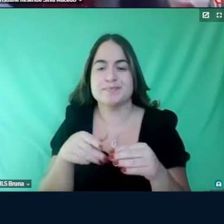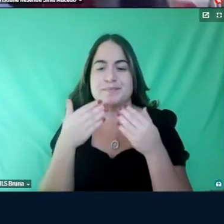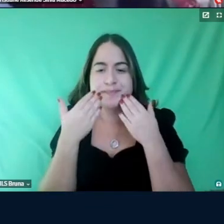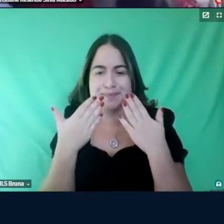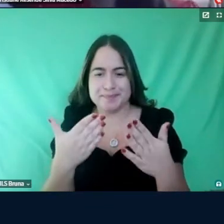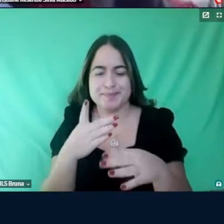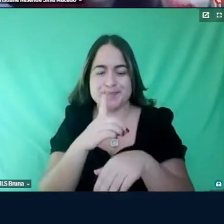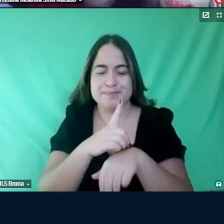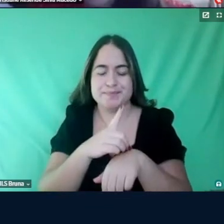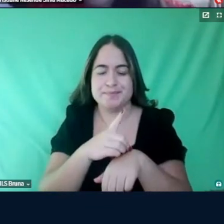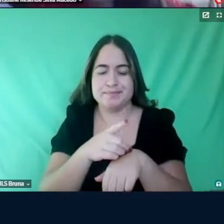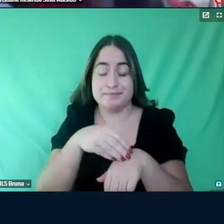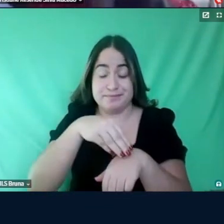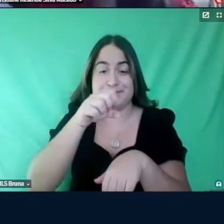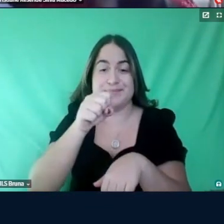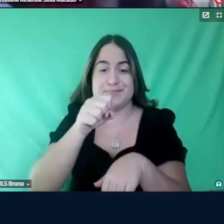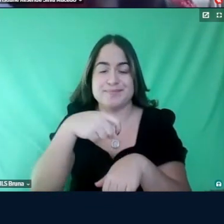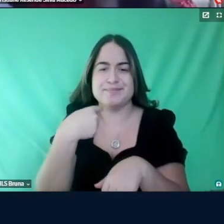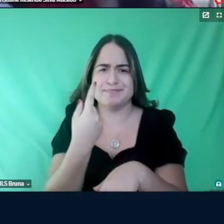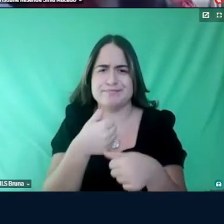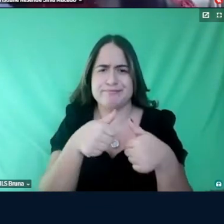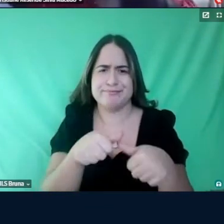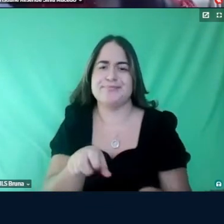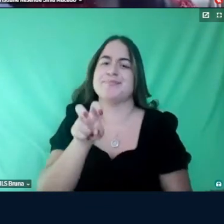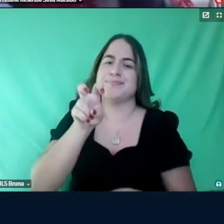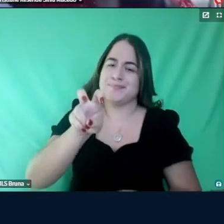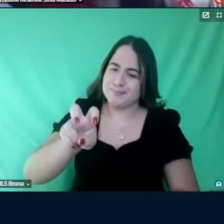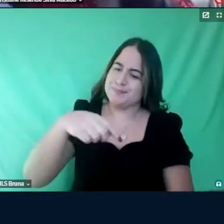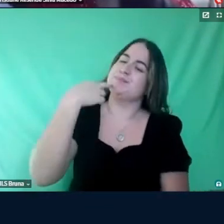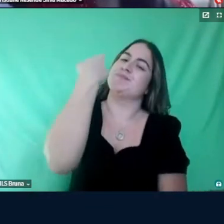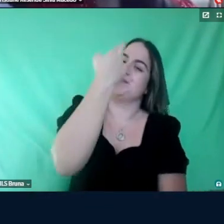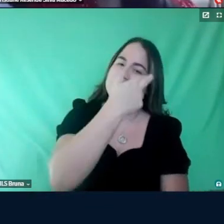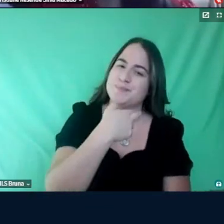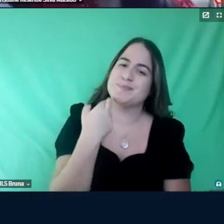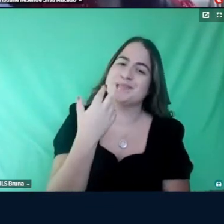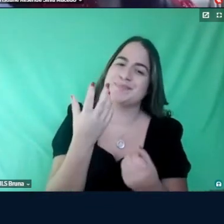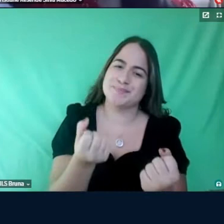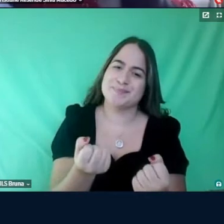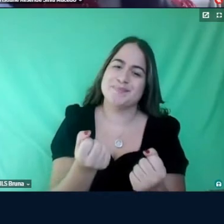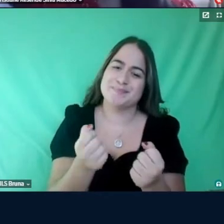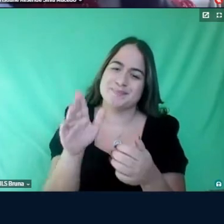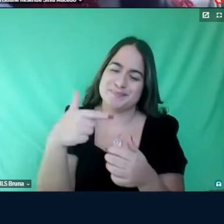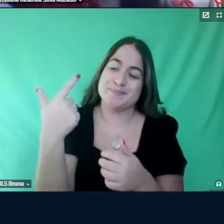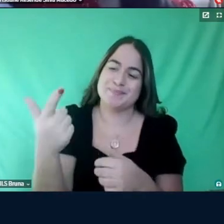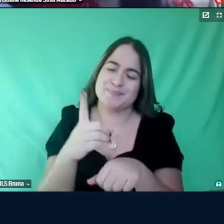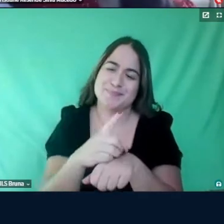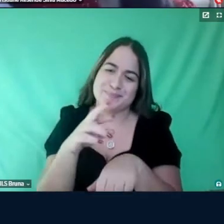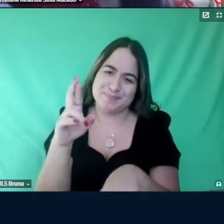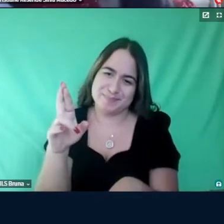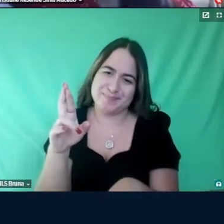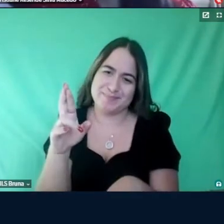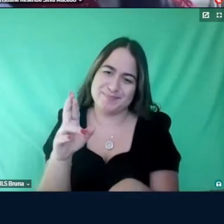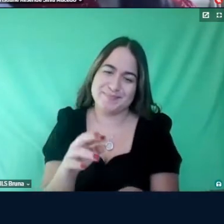né, a gente vai ficar cinco horas aqui conversando, vamos deixar para o momento do doutorado, né, Cris?